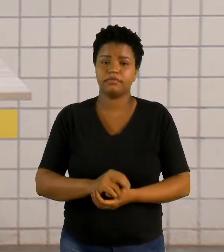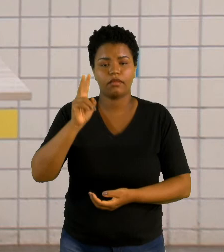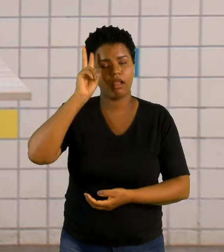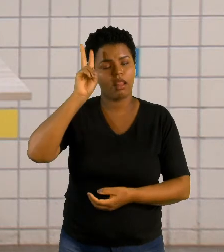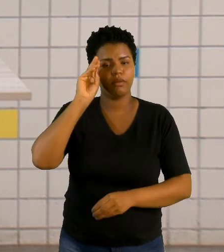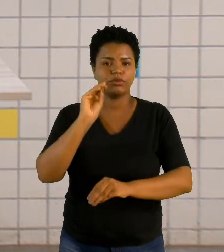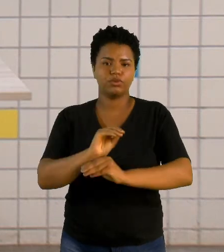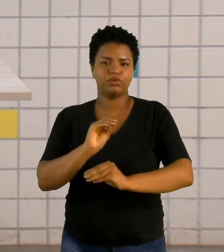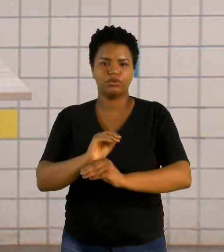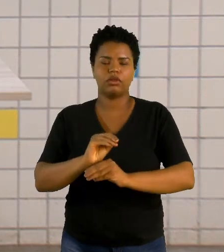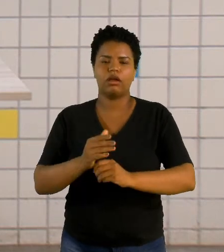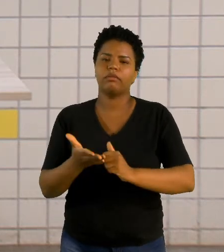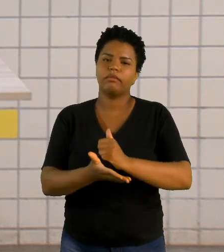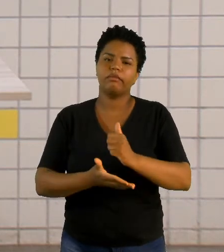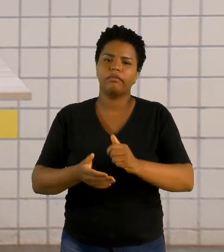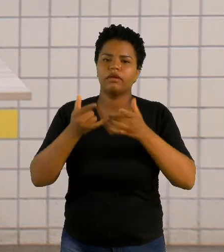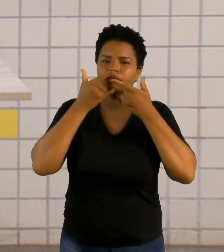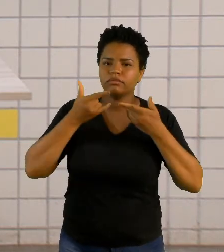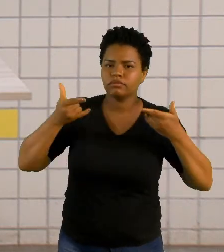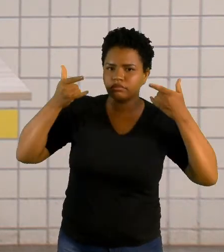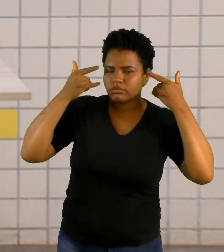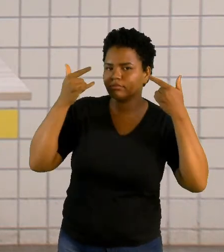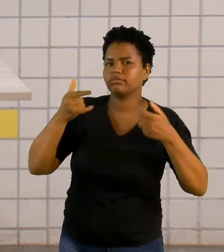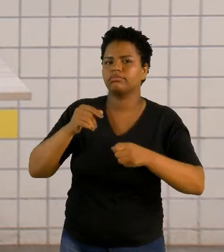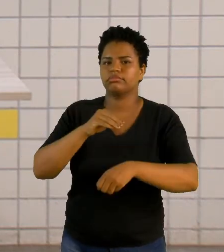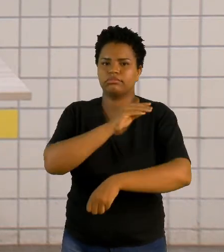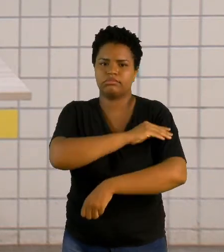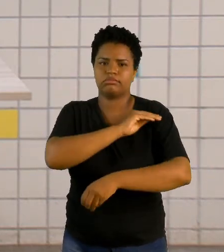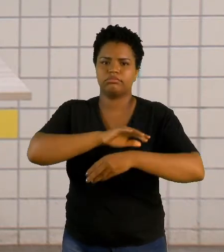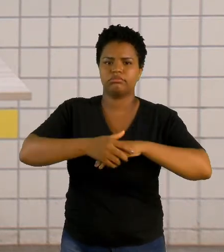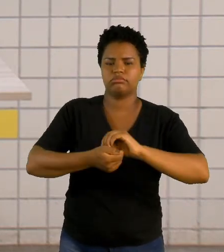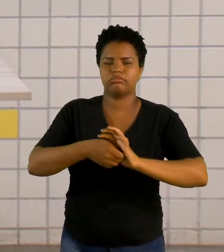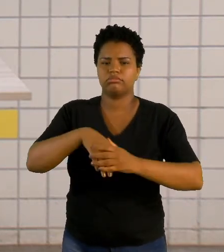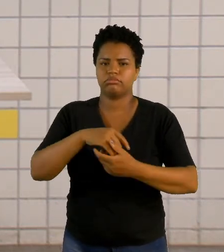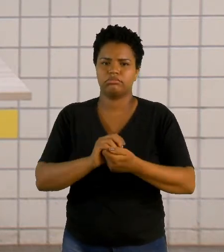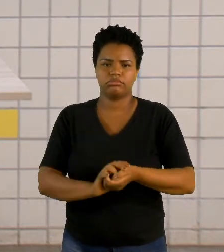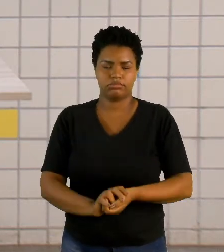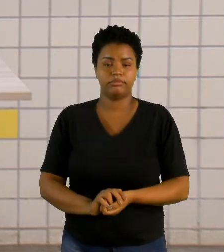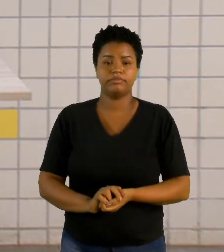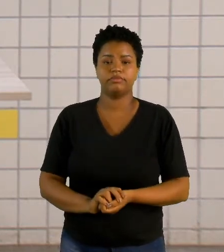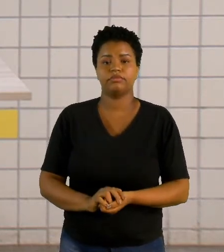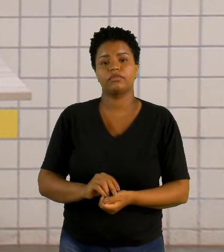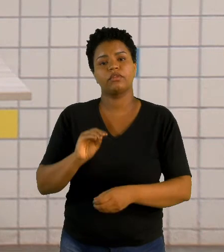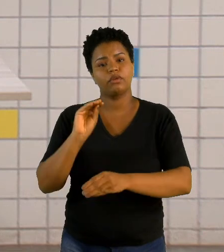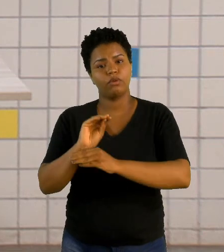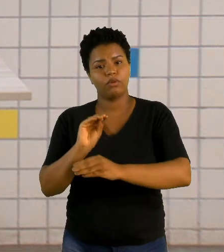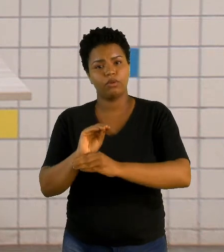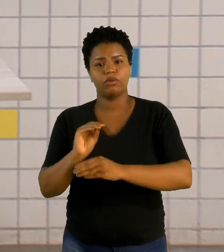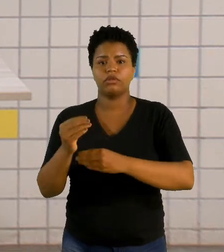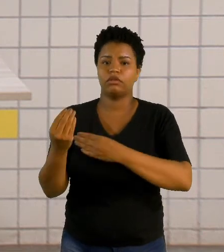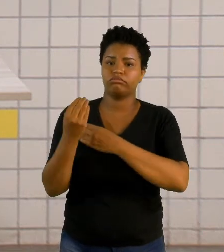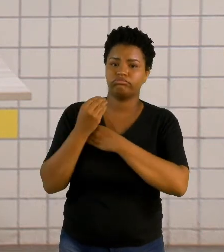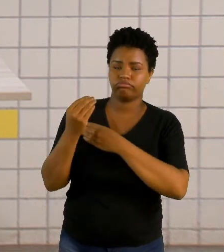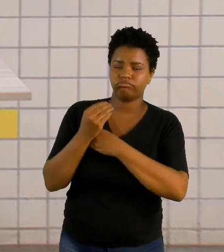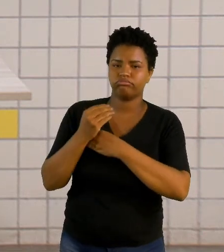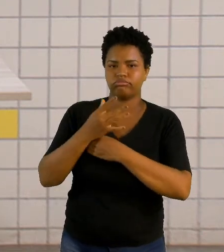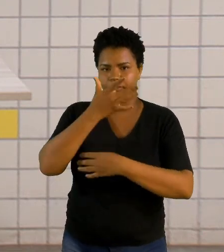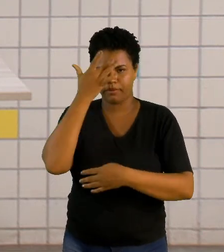básicos de usar máscara, de sempre higienizar as mãos. Vamos cuidar da gente, vamos cuidar de quem nós amamos,